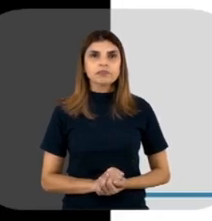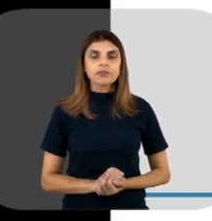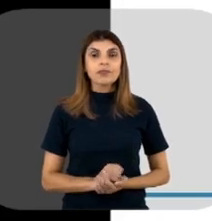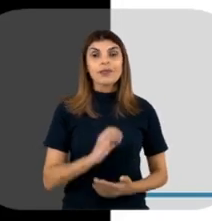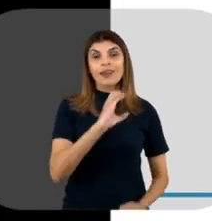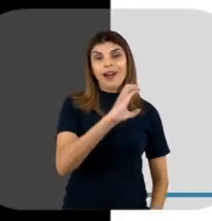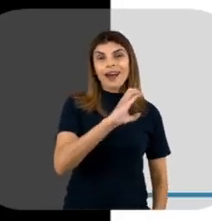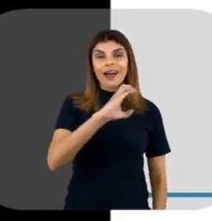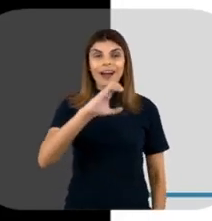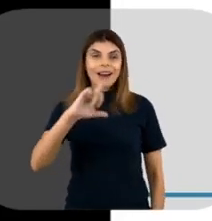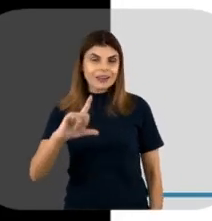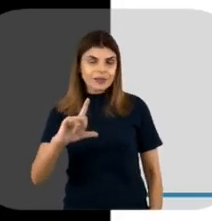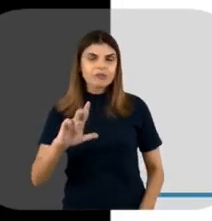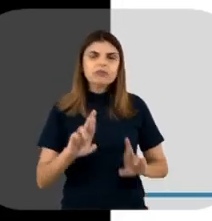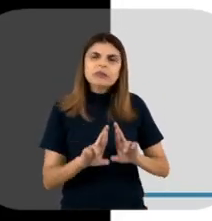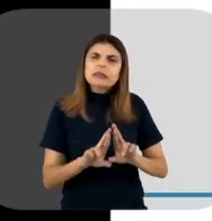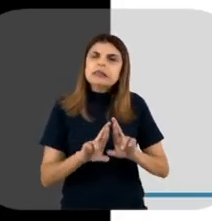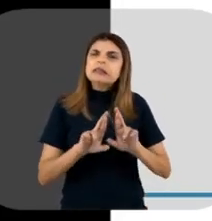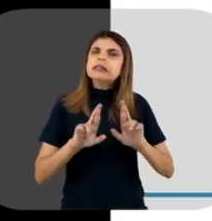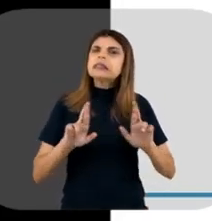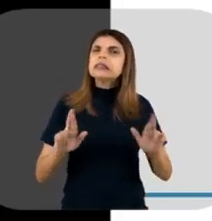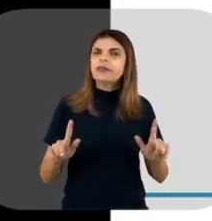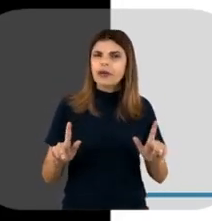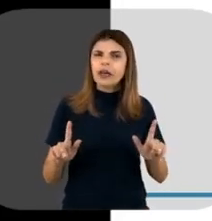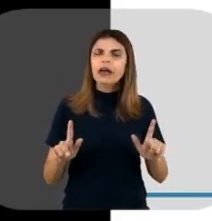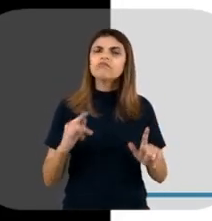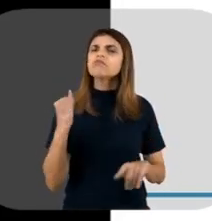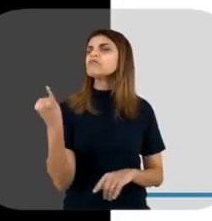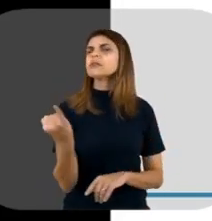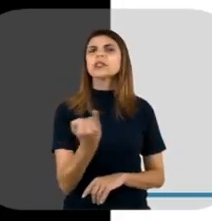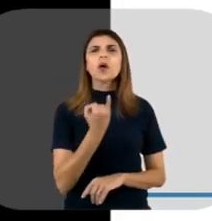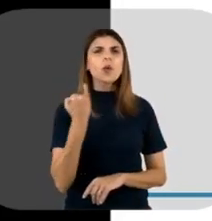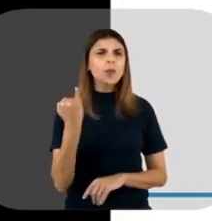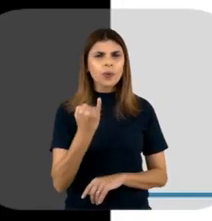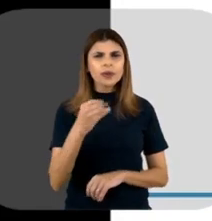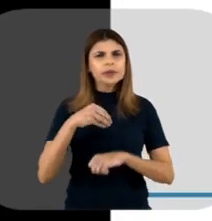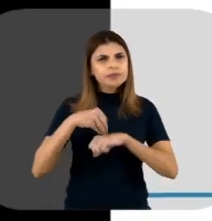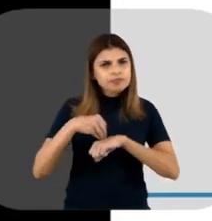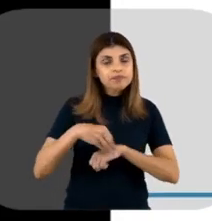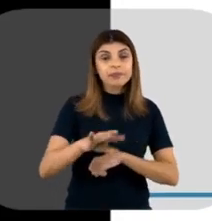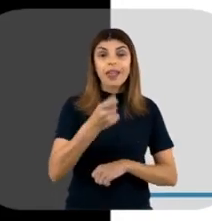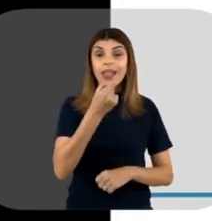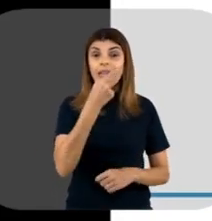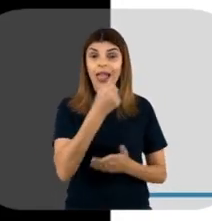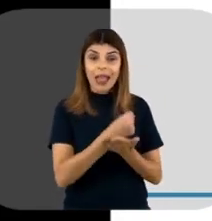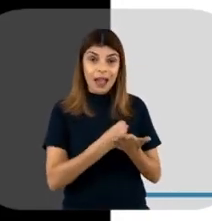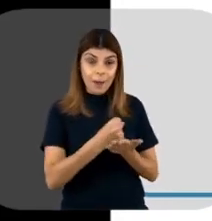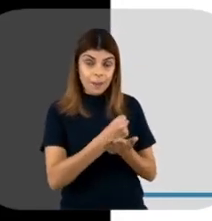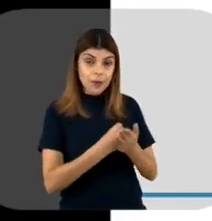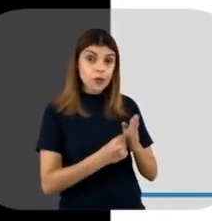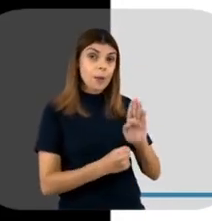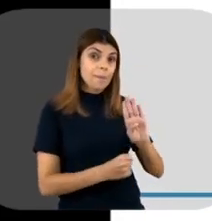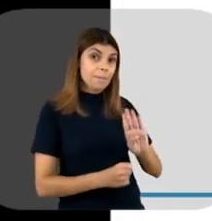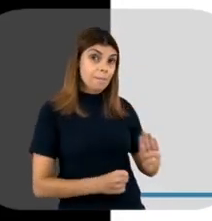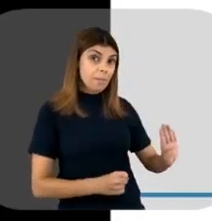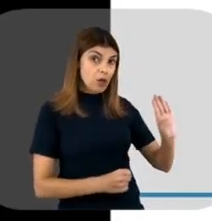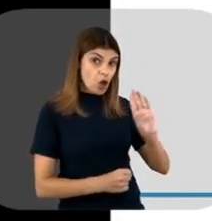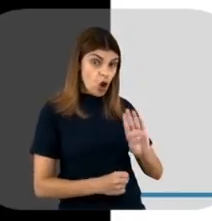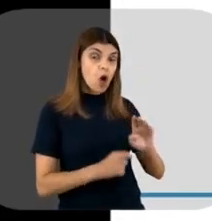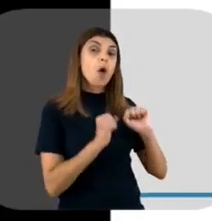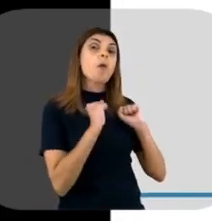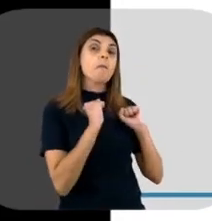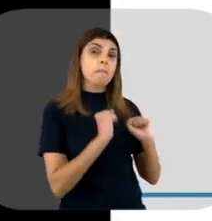E aí, só para diferenciar, né? Aqui, o que é importante a gente colocar, né? Medicamento, um medicamento